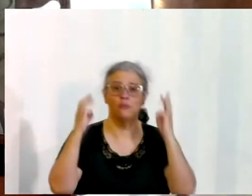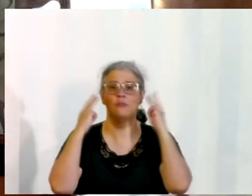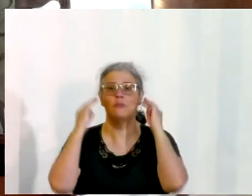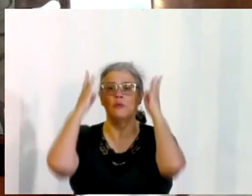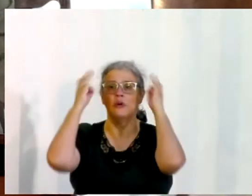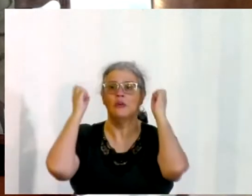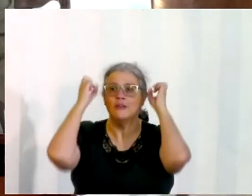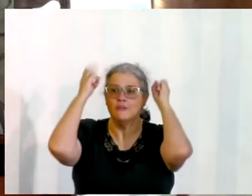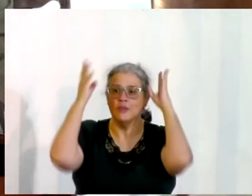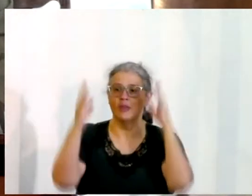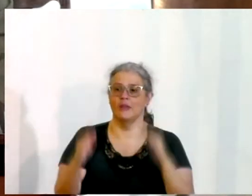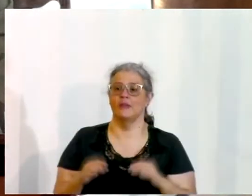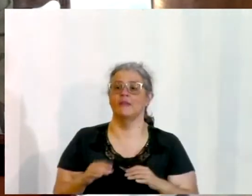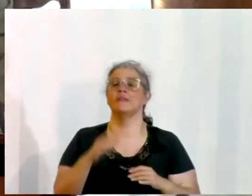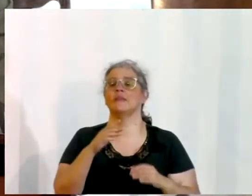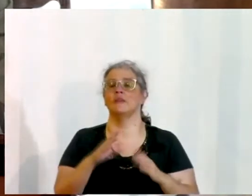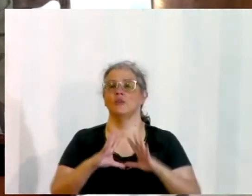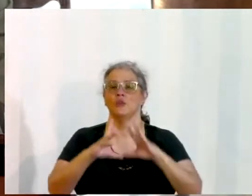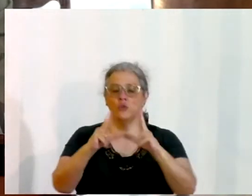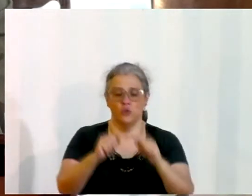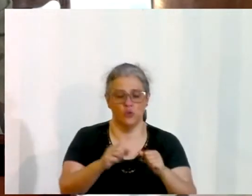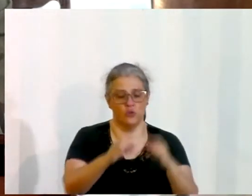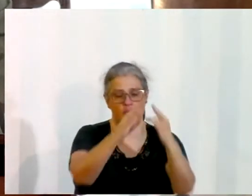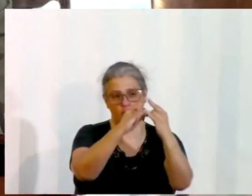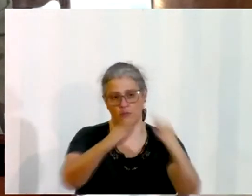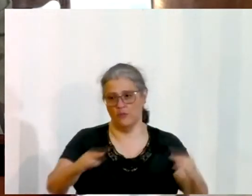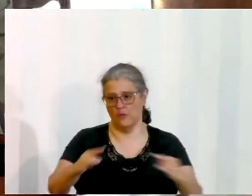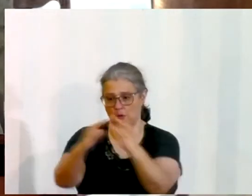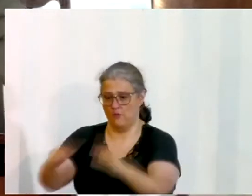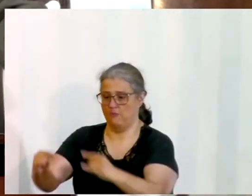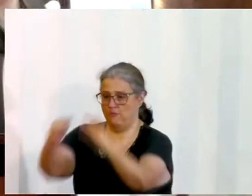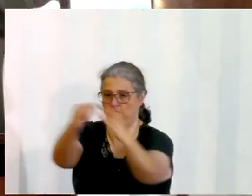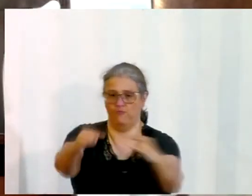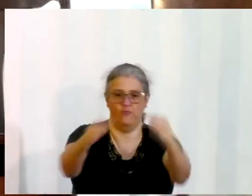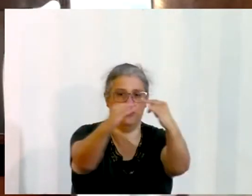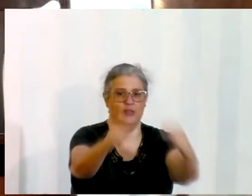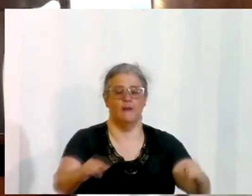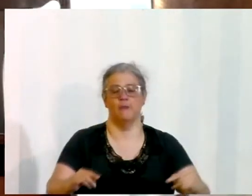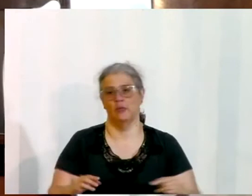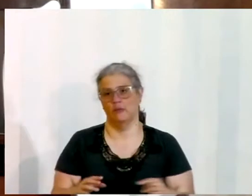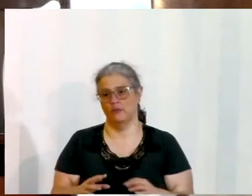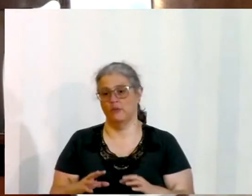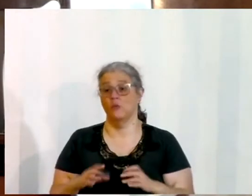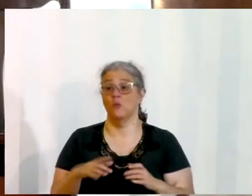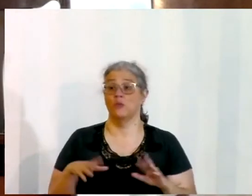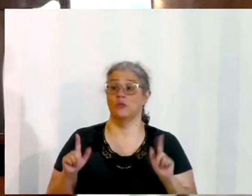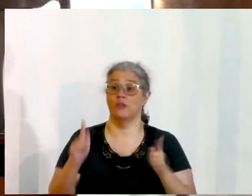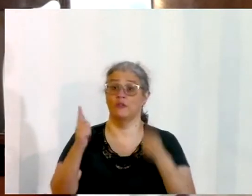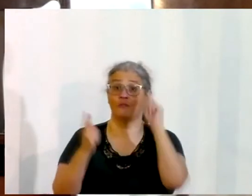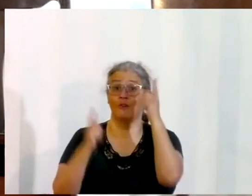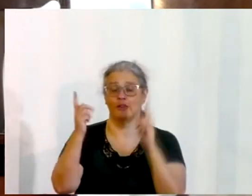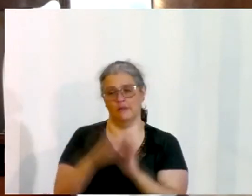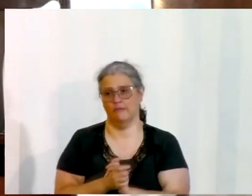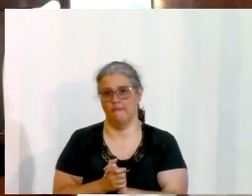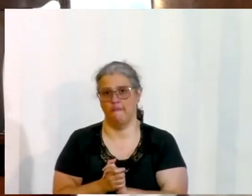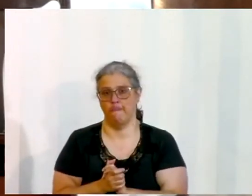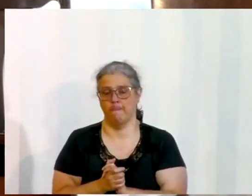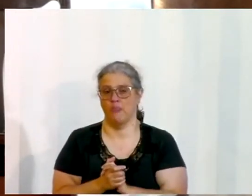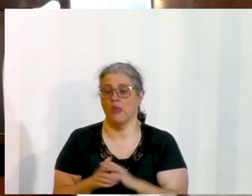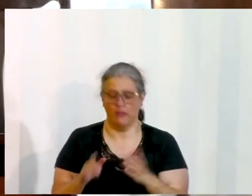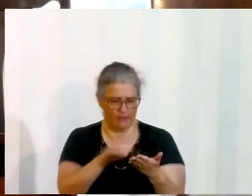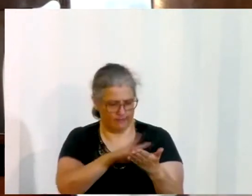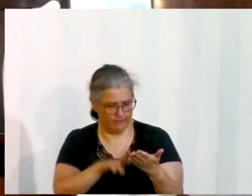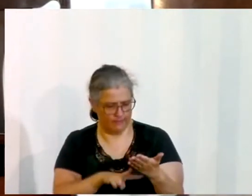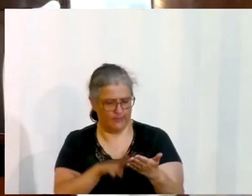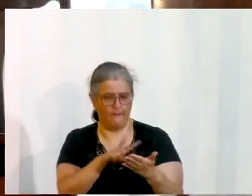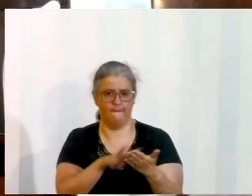Israel habitassem em cabanas durante a festa do sétimo mês, o eles então perceberam? Que eles não estavam